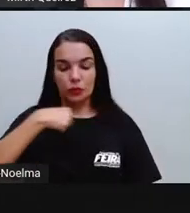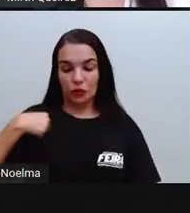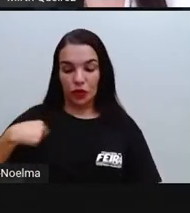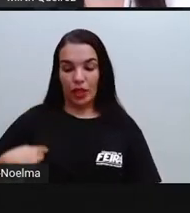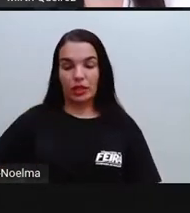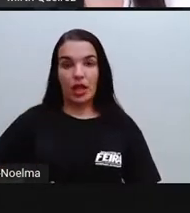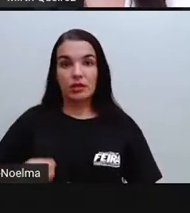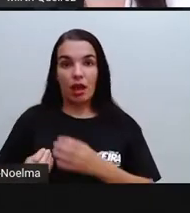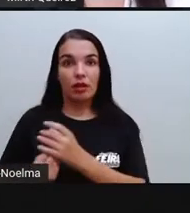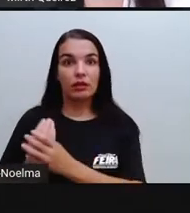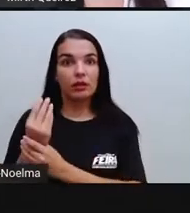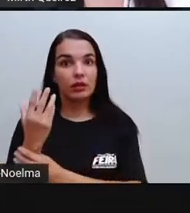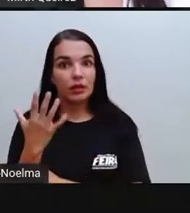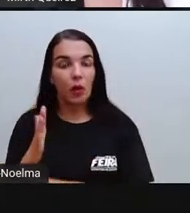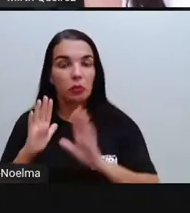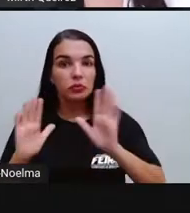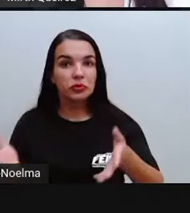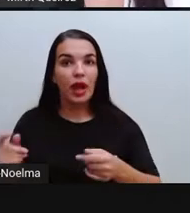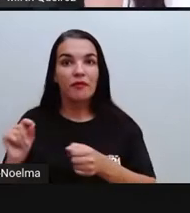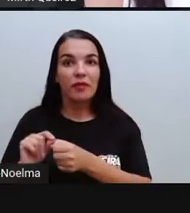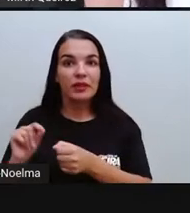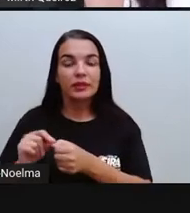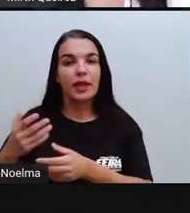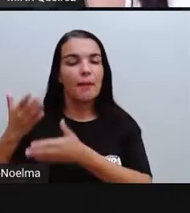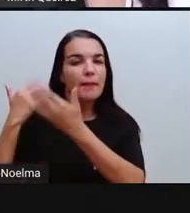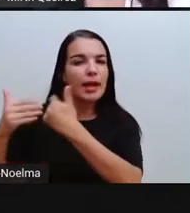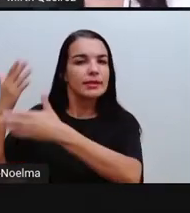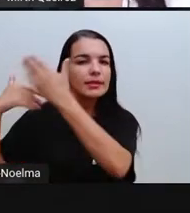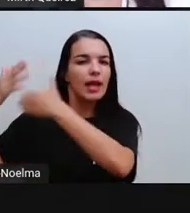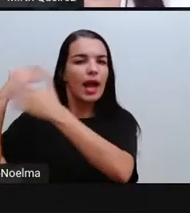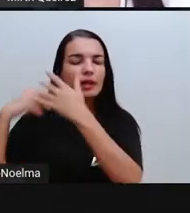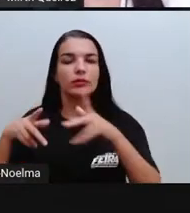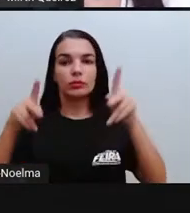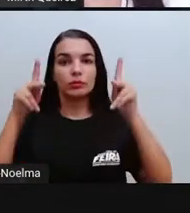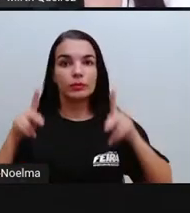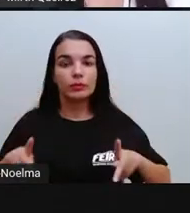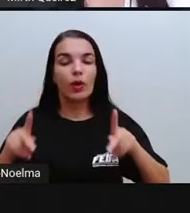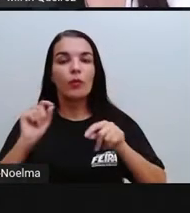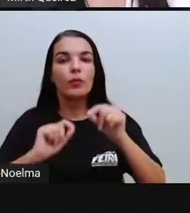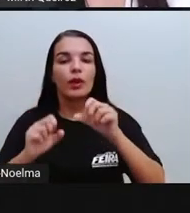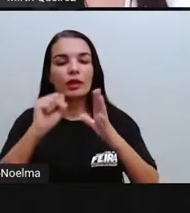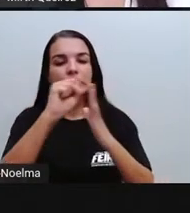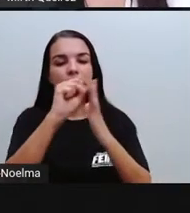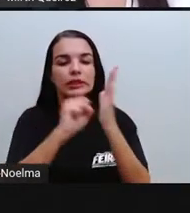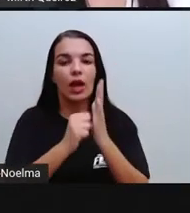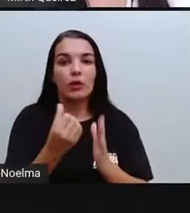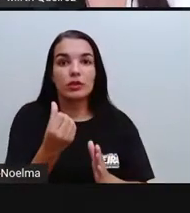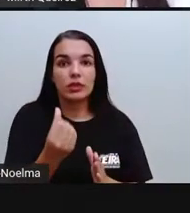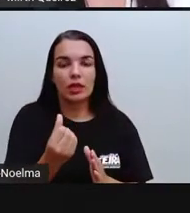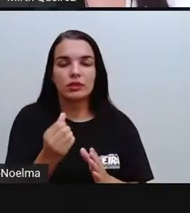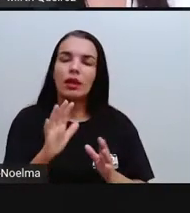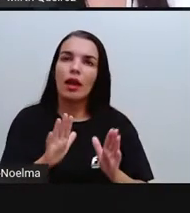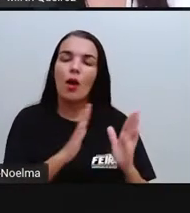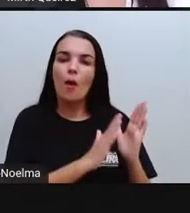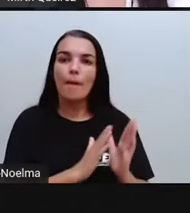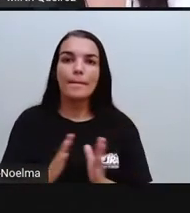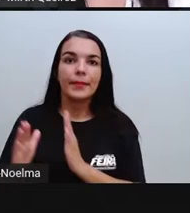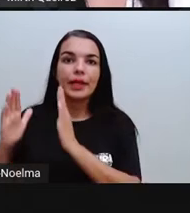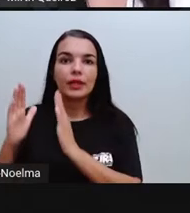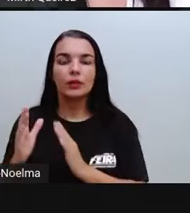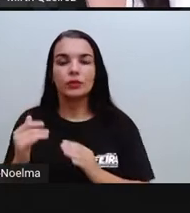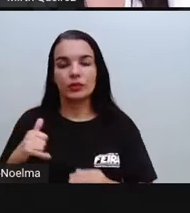chineses e já era praticada por esses povos desde o século VI. Durante a Idade Média, a